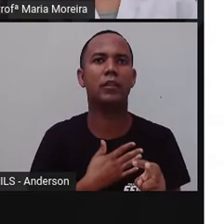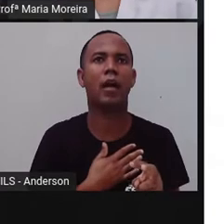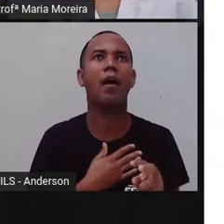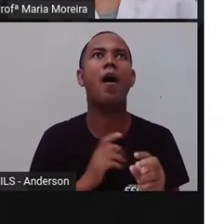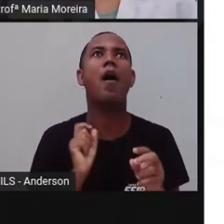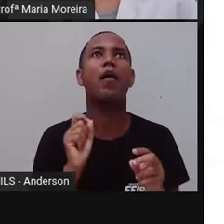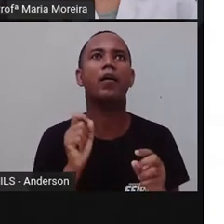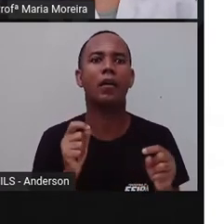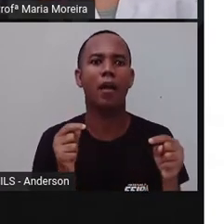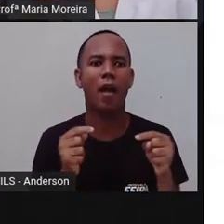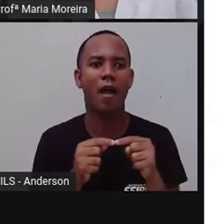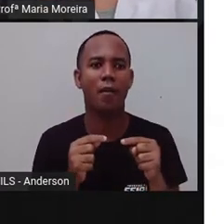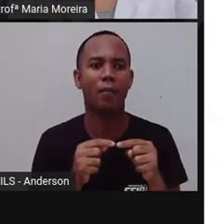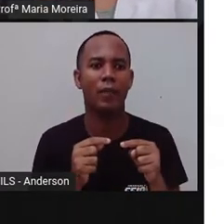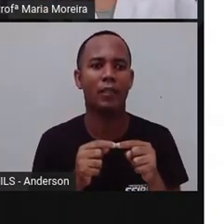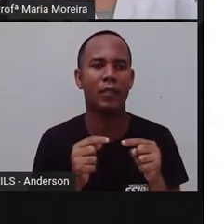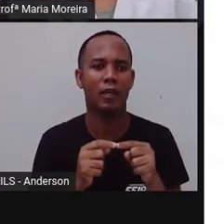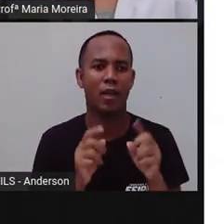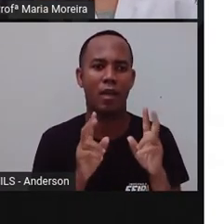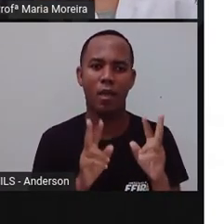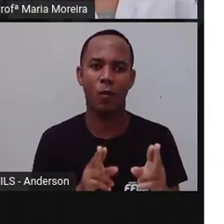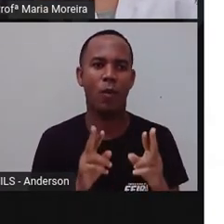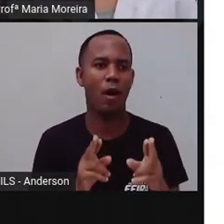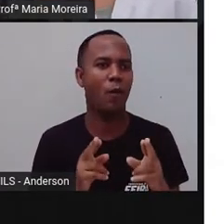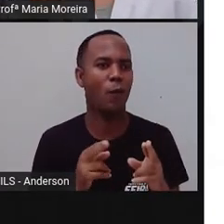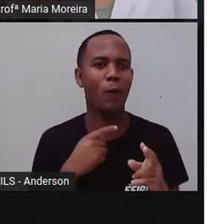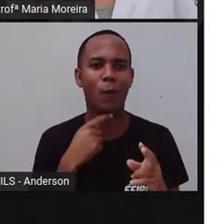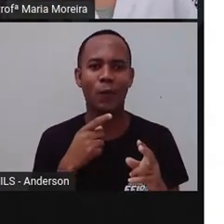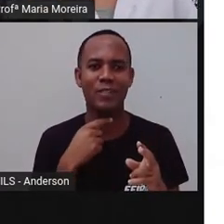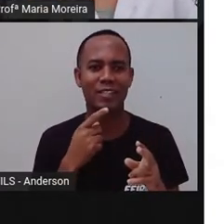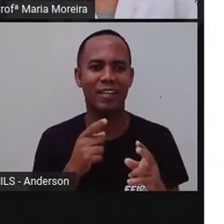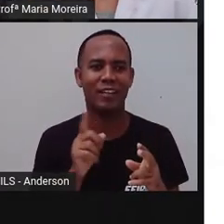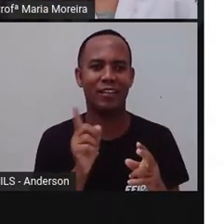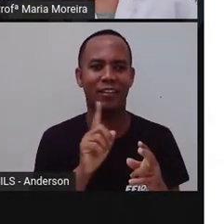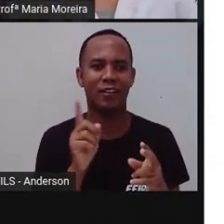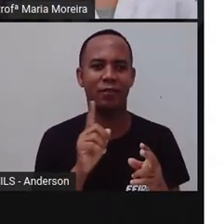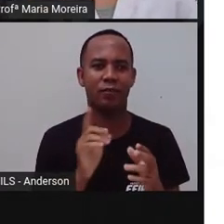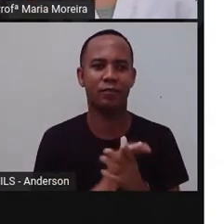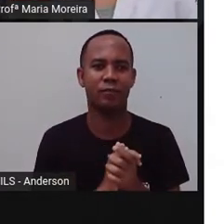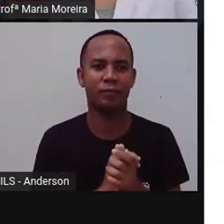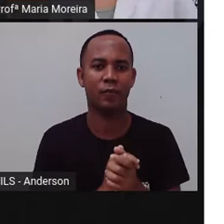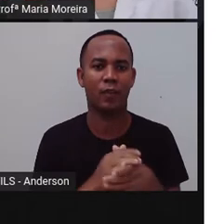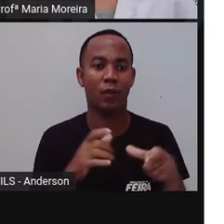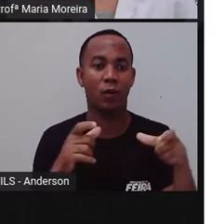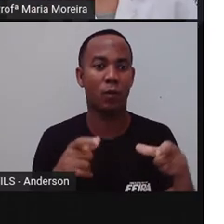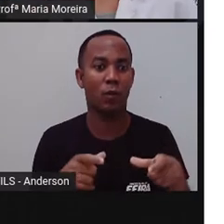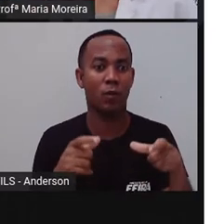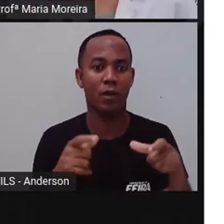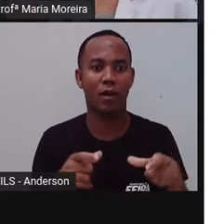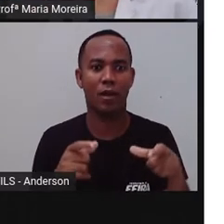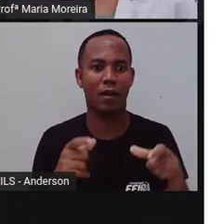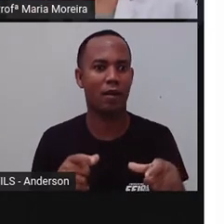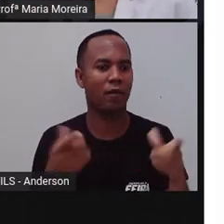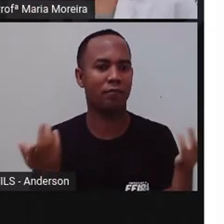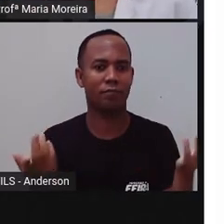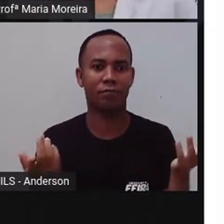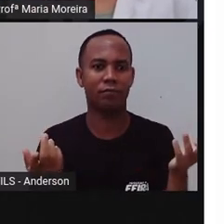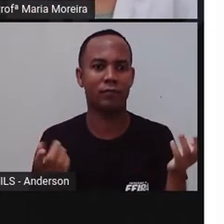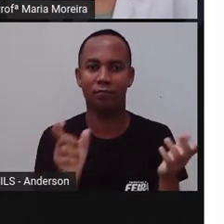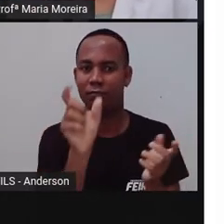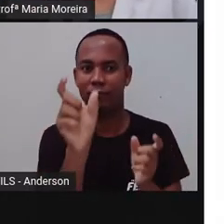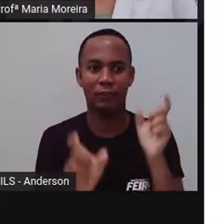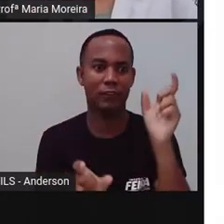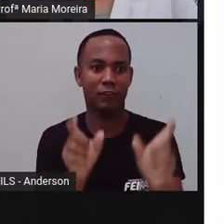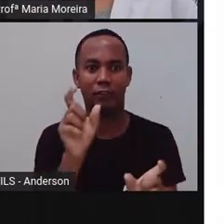você não consegue fazer o quê? Igual. Por quê? Por conta do espaço, por conta da identidade da sua cidade,